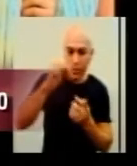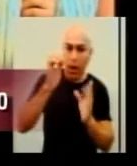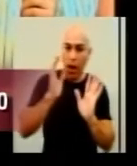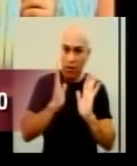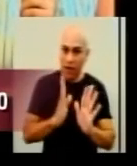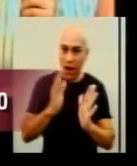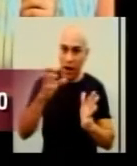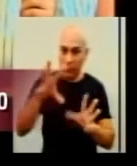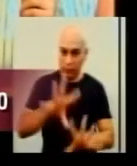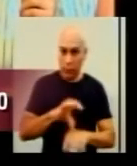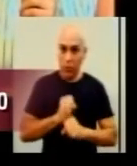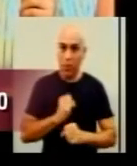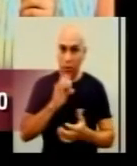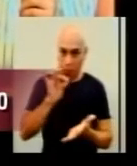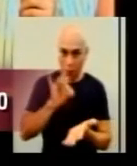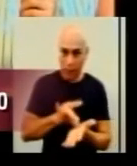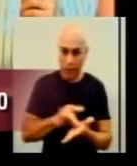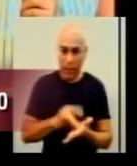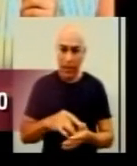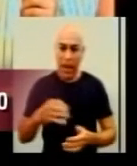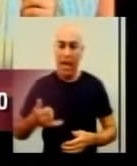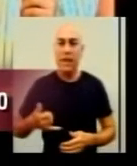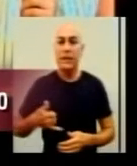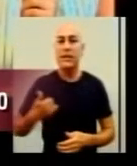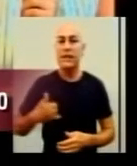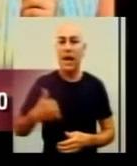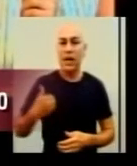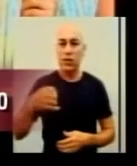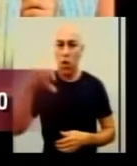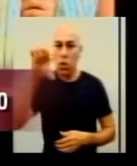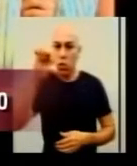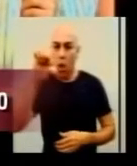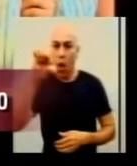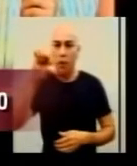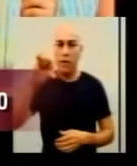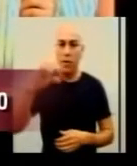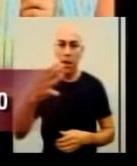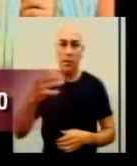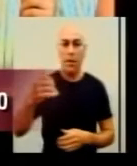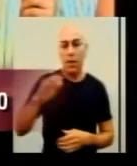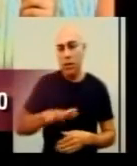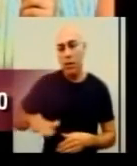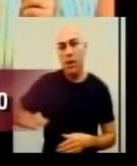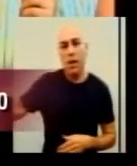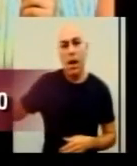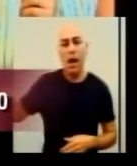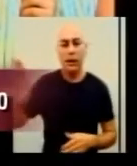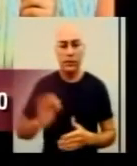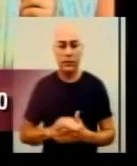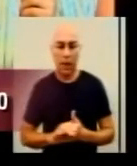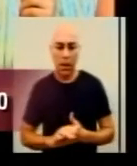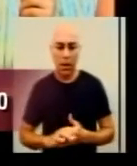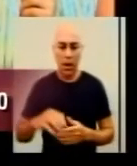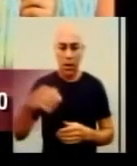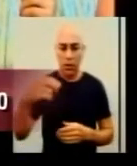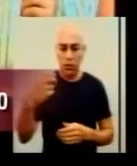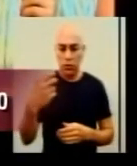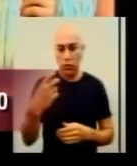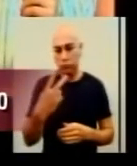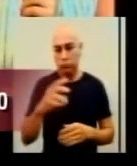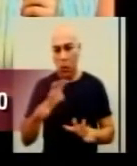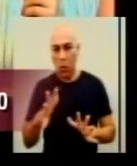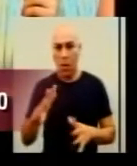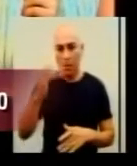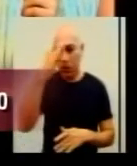em crianças de 0 a 9 anos, o que gira em torno aí de 290 crianças mais ou menos notificadas com a doença